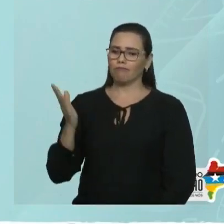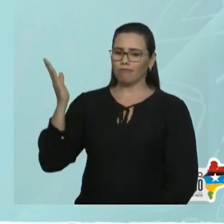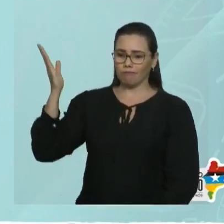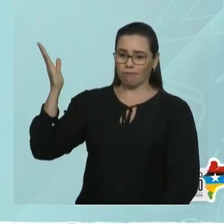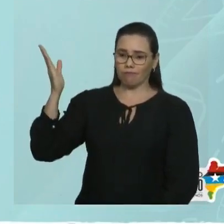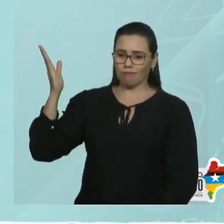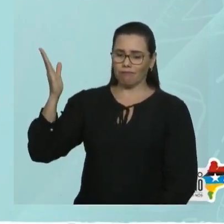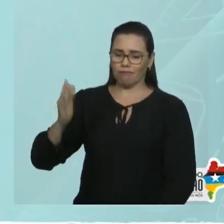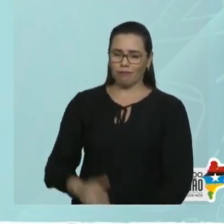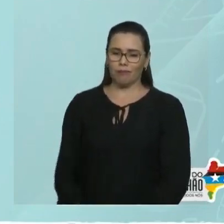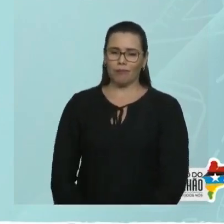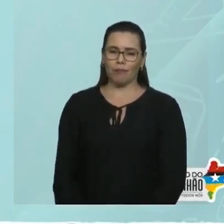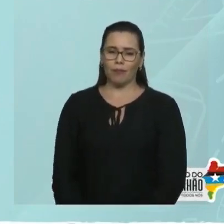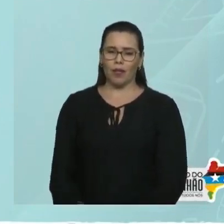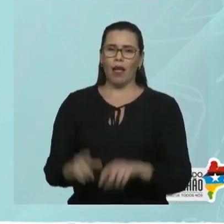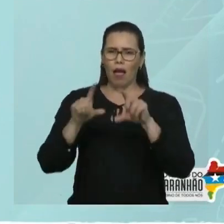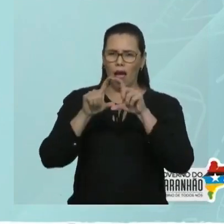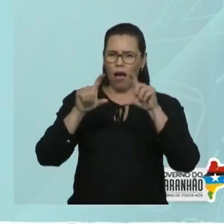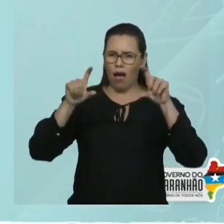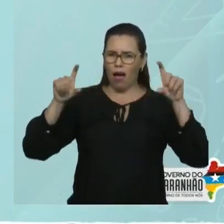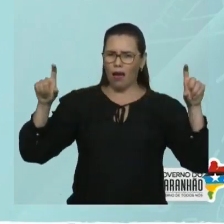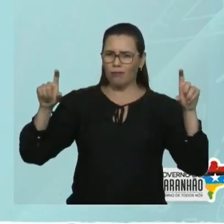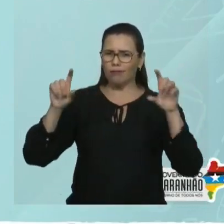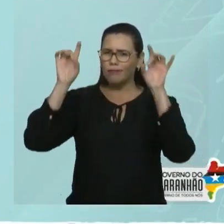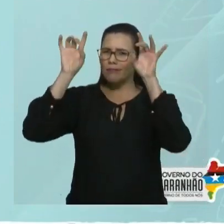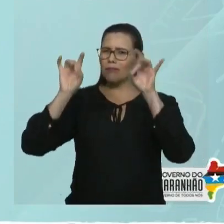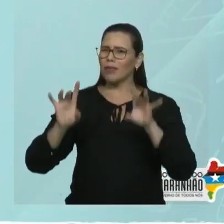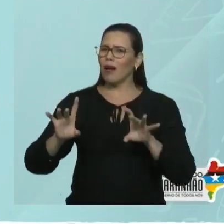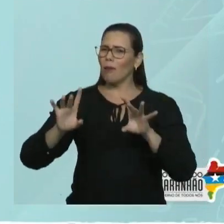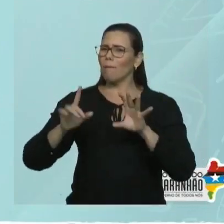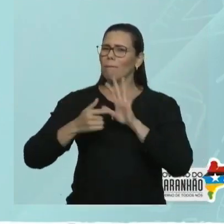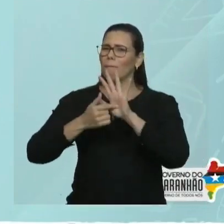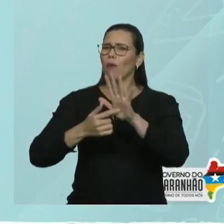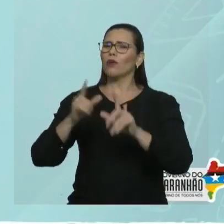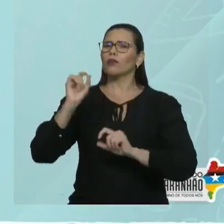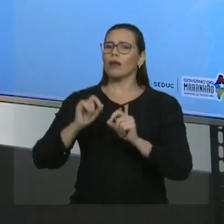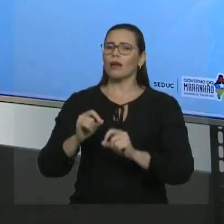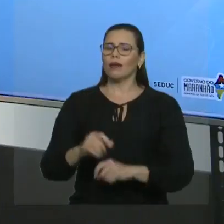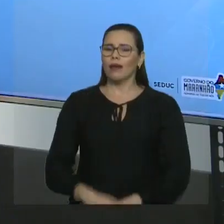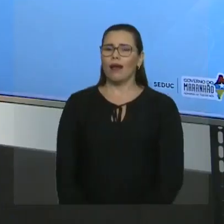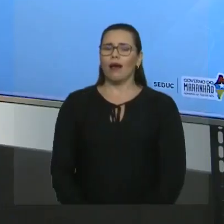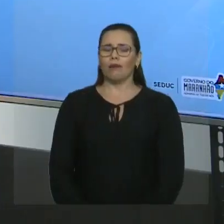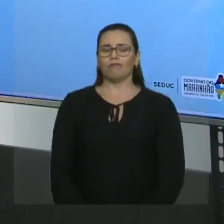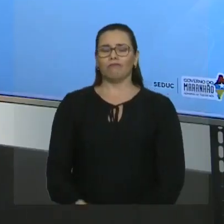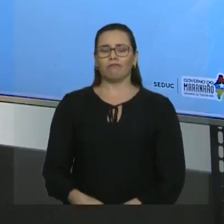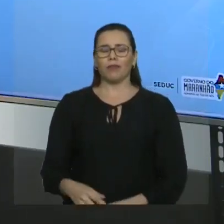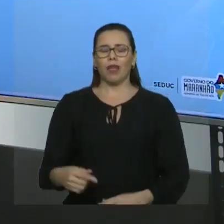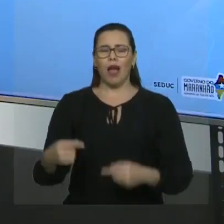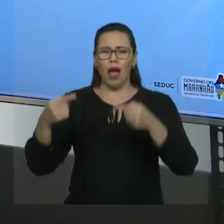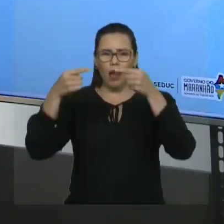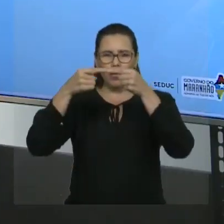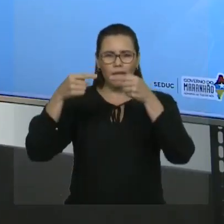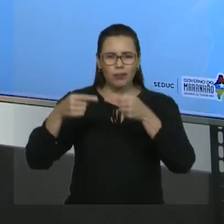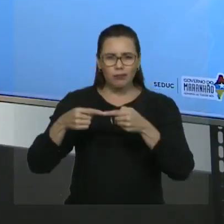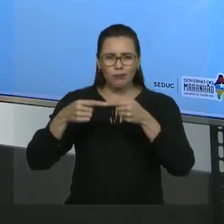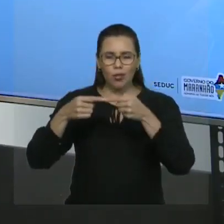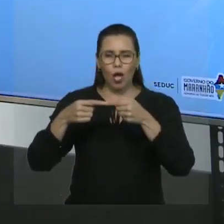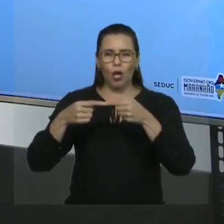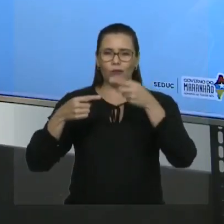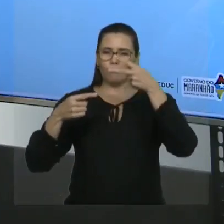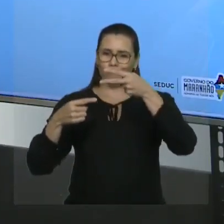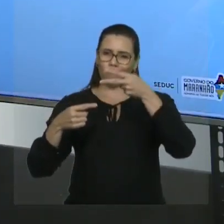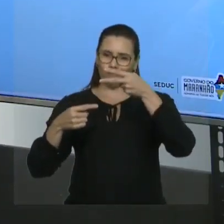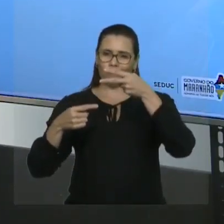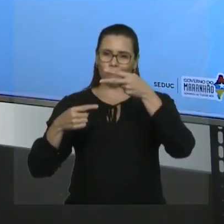Ok? E esta cadeia em especial, ela apresenta uma dupla ligação. Por ter uma dupla ligação, ela